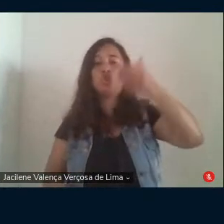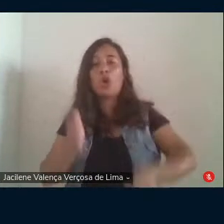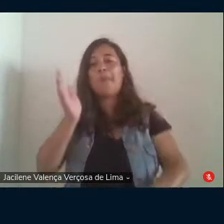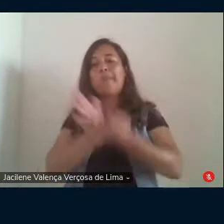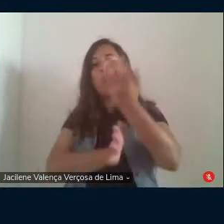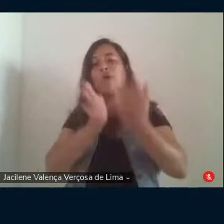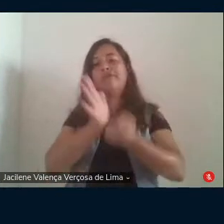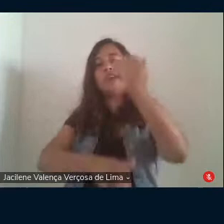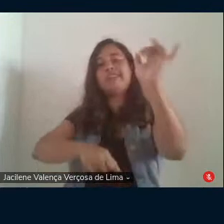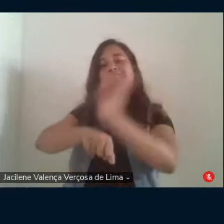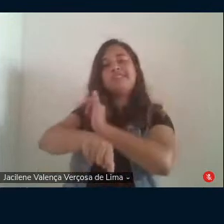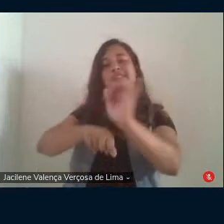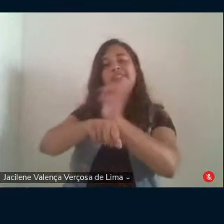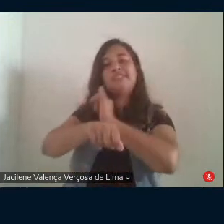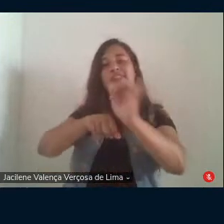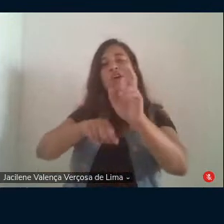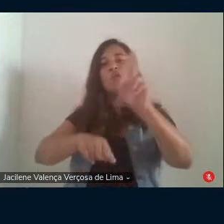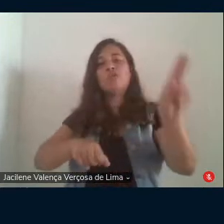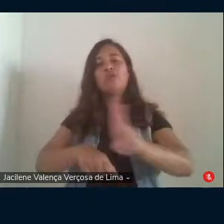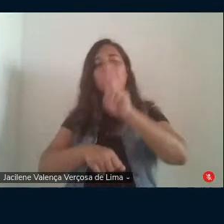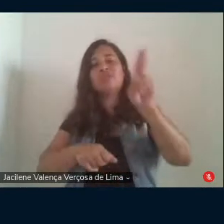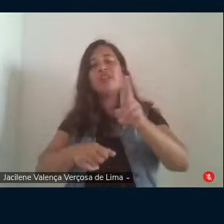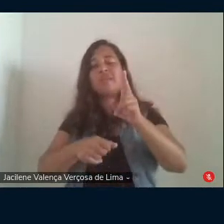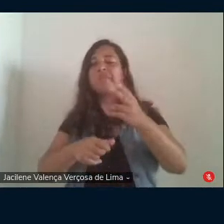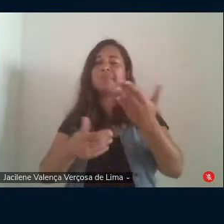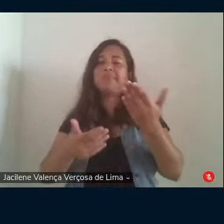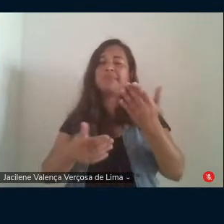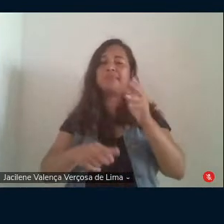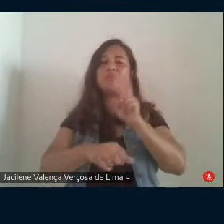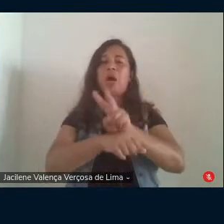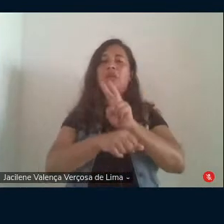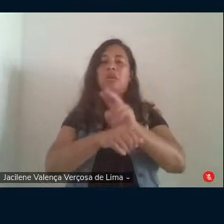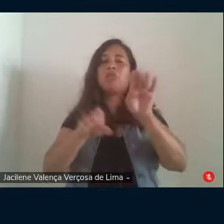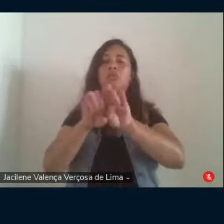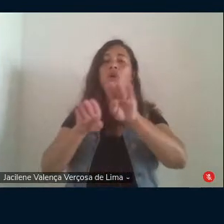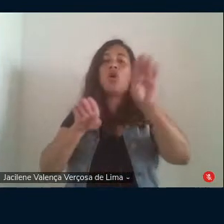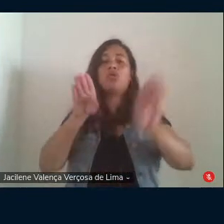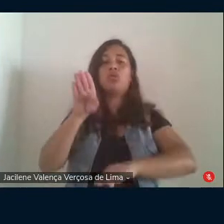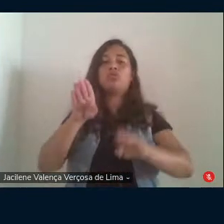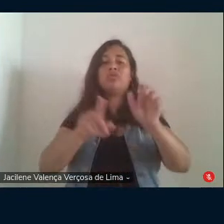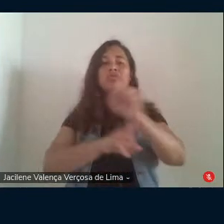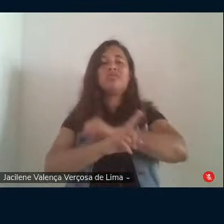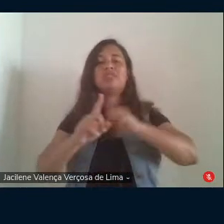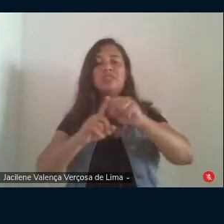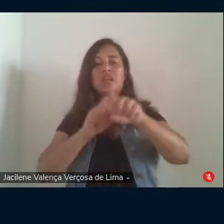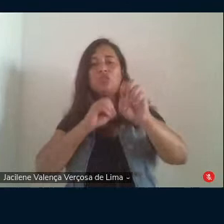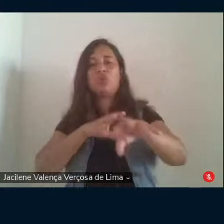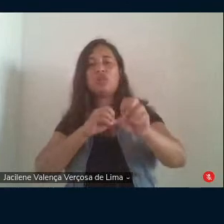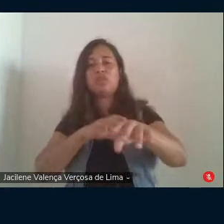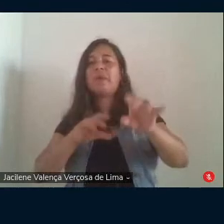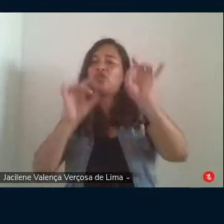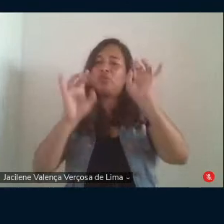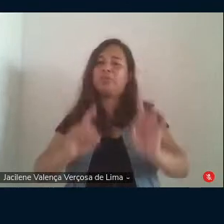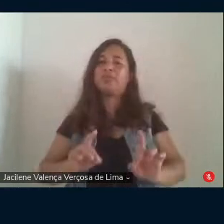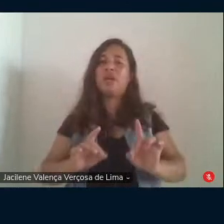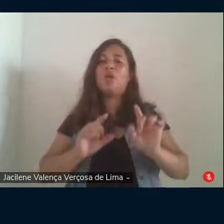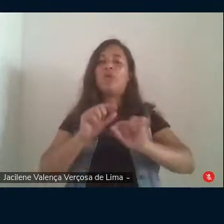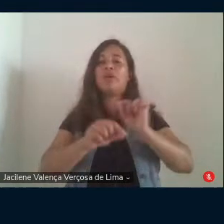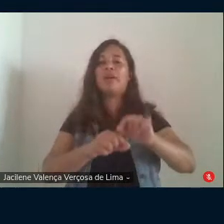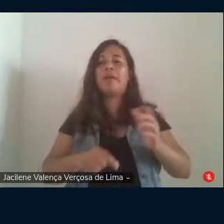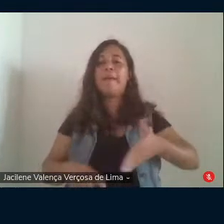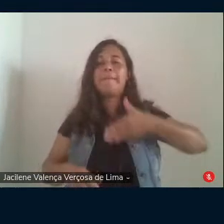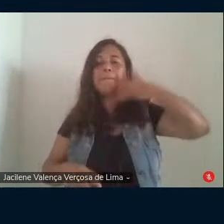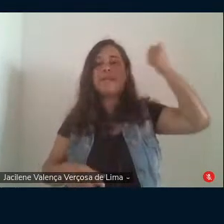estratégias utilizadas para a manutenção das desigualdades educacionais sociais mas especialmente dos privilégios de um pequeno